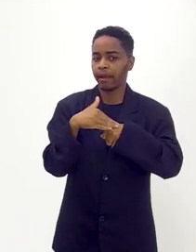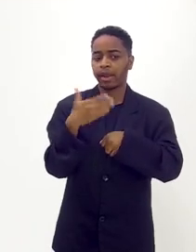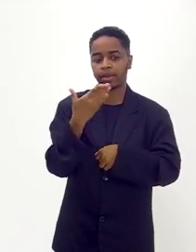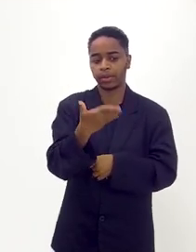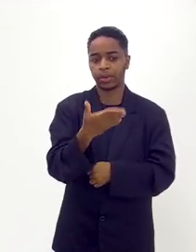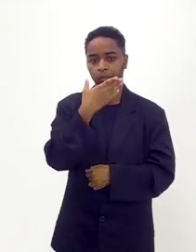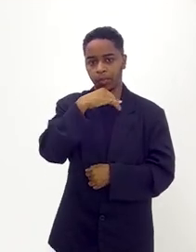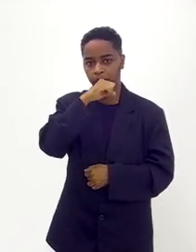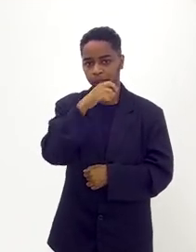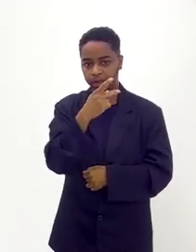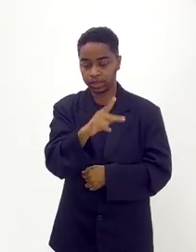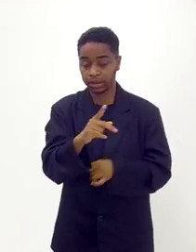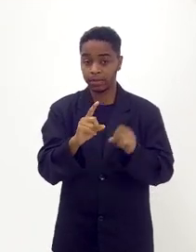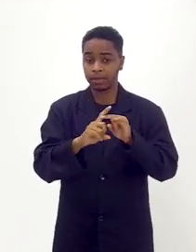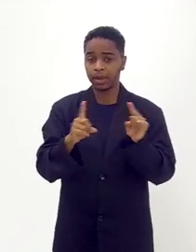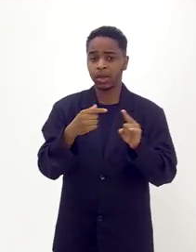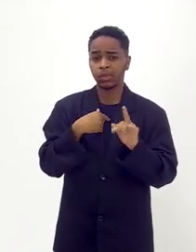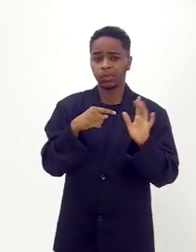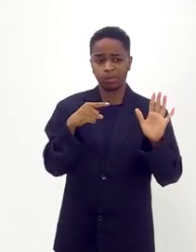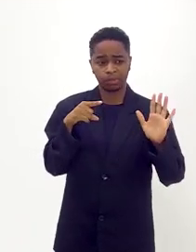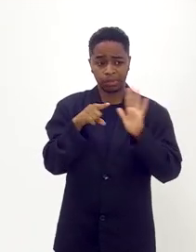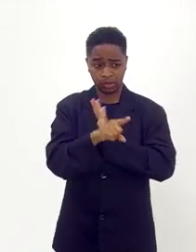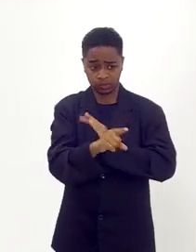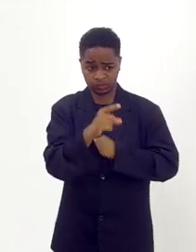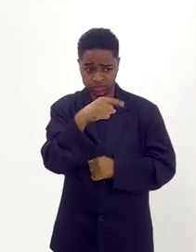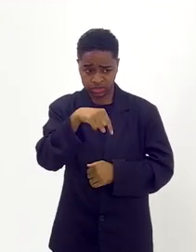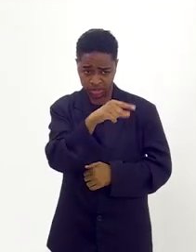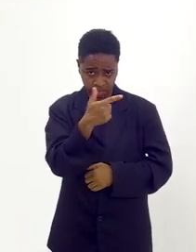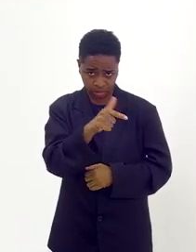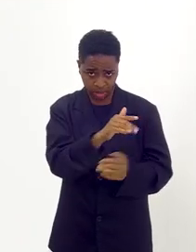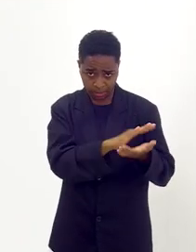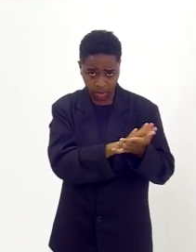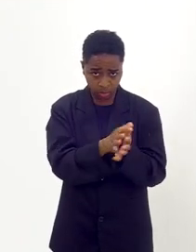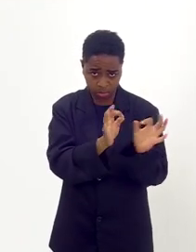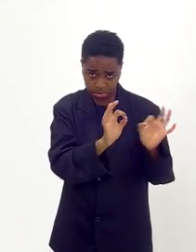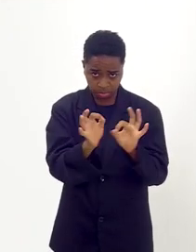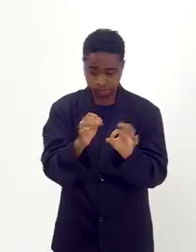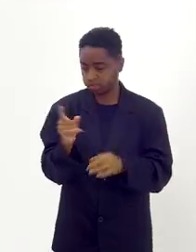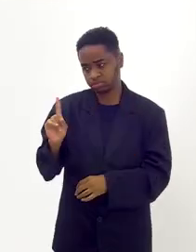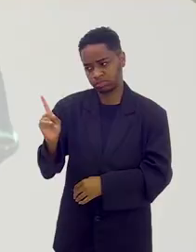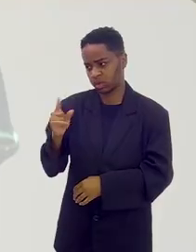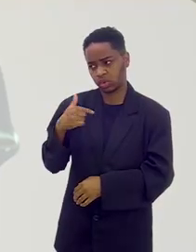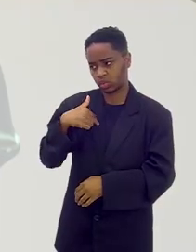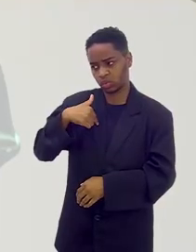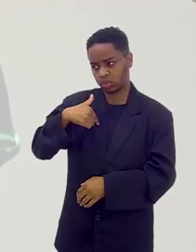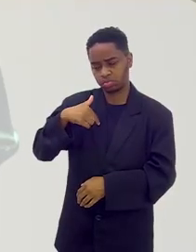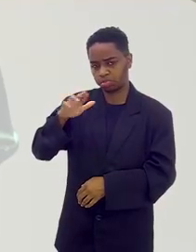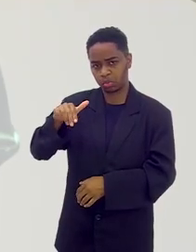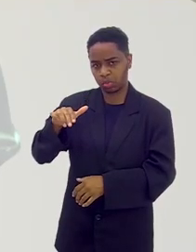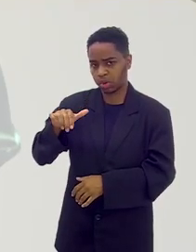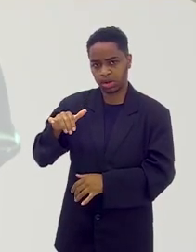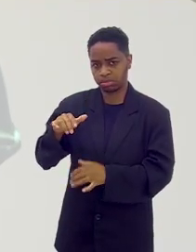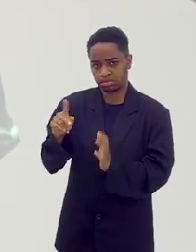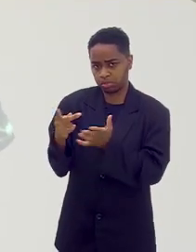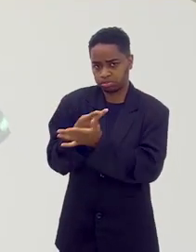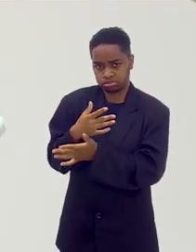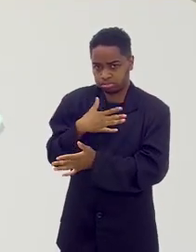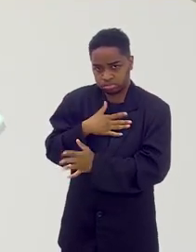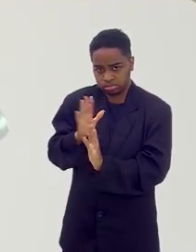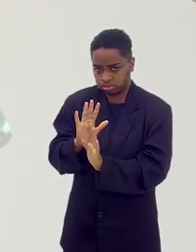muito carinho. E vocês têm, não existe nenhum preconceito sobre isso. Eu nunca sofri nenhum